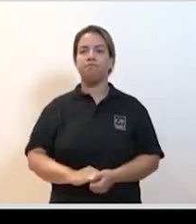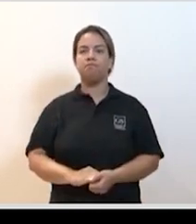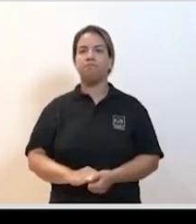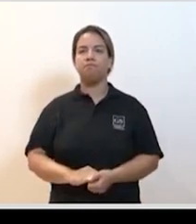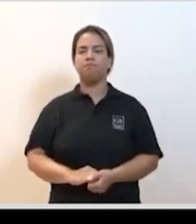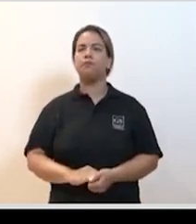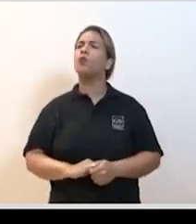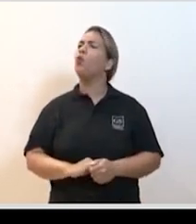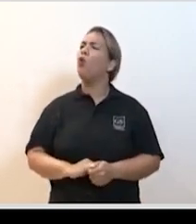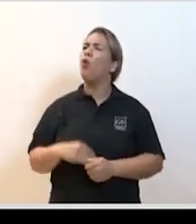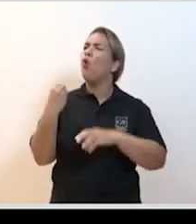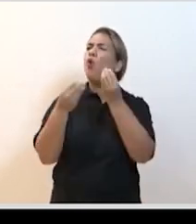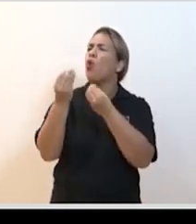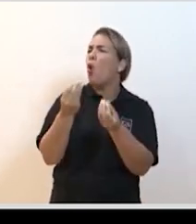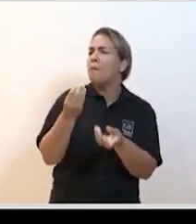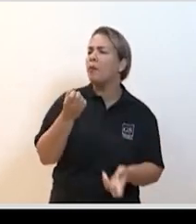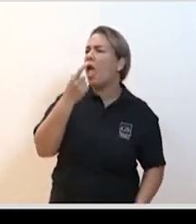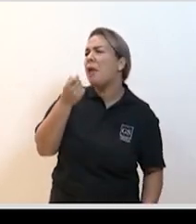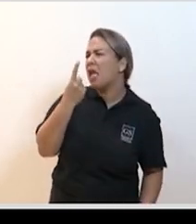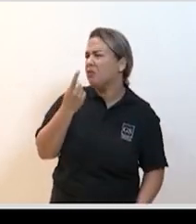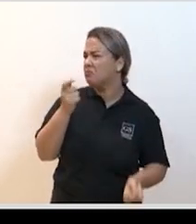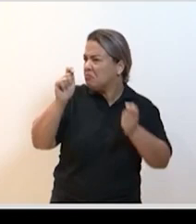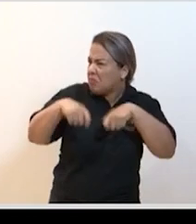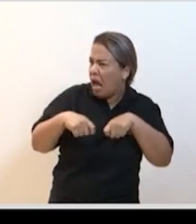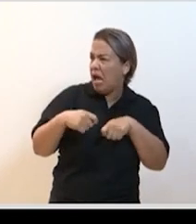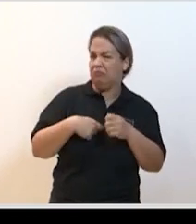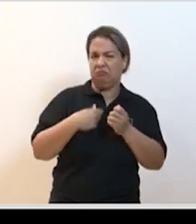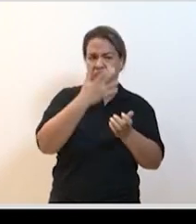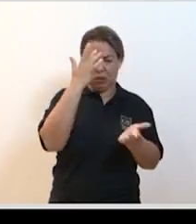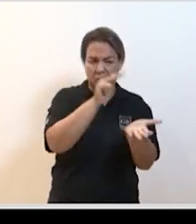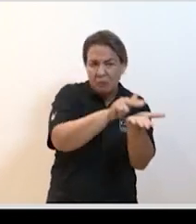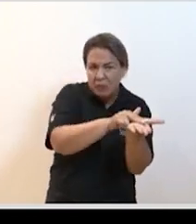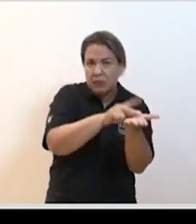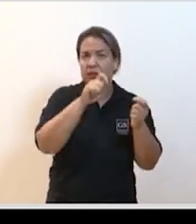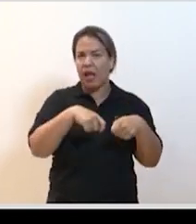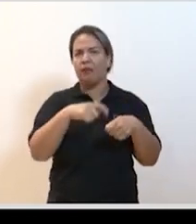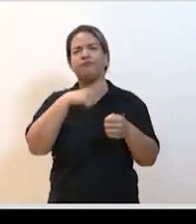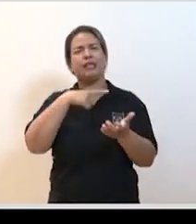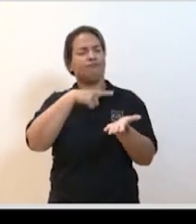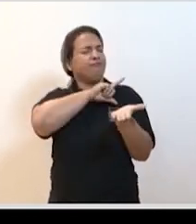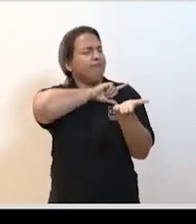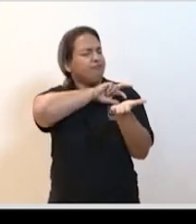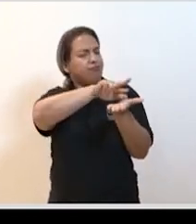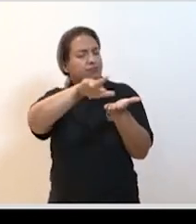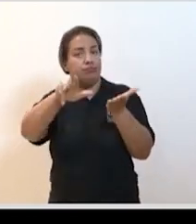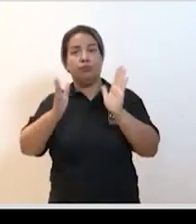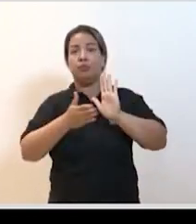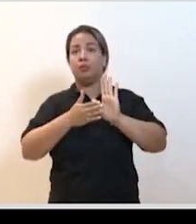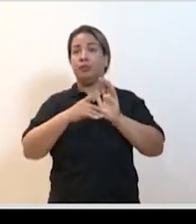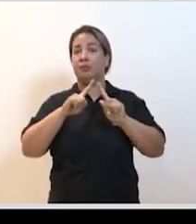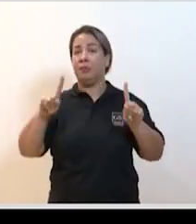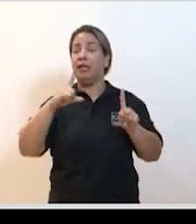Em medicação, adianta fazer alguma coisa para esses pacientes? Várias propostas de medicamentos heróicos têm sido